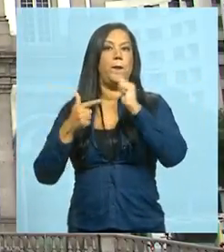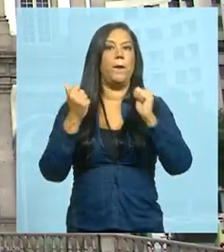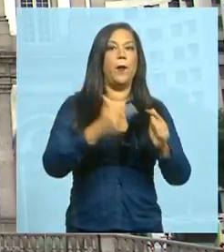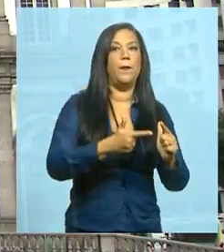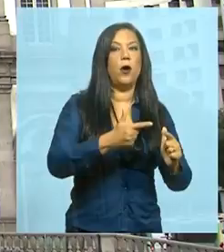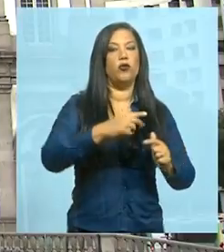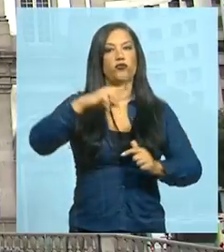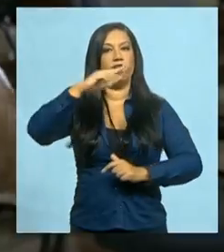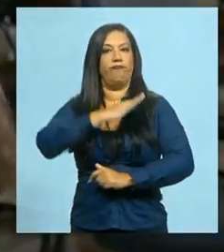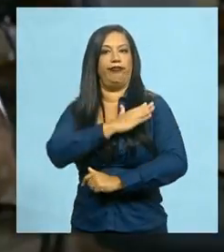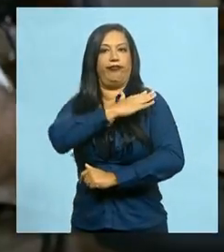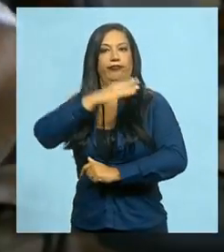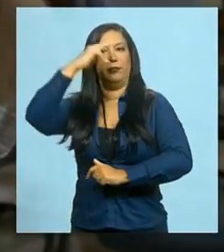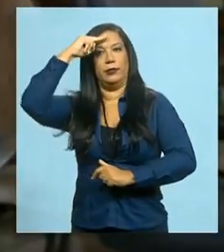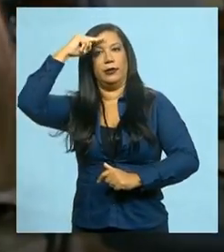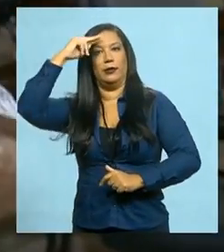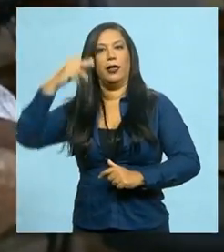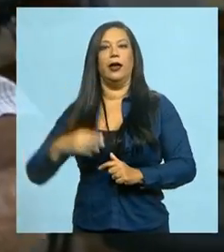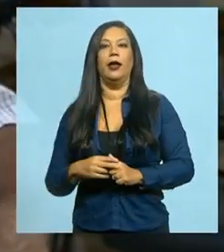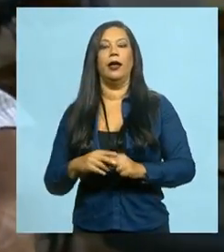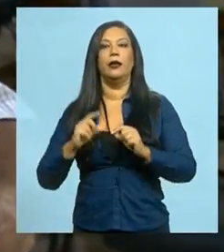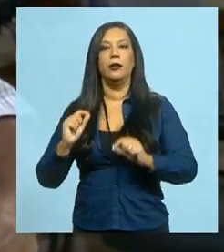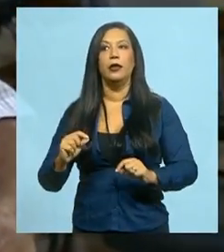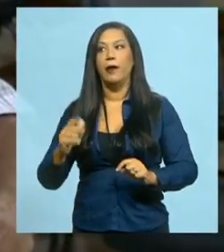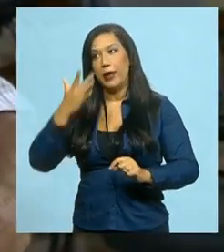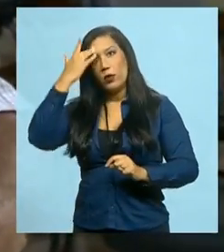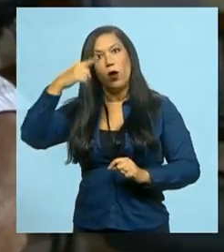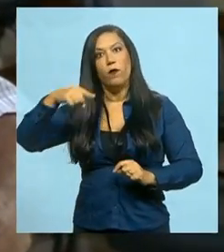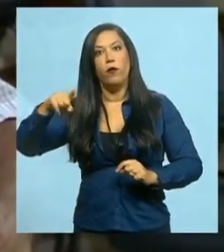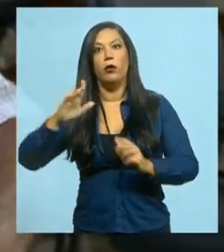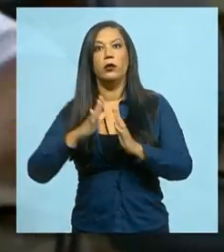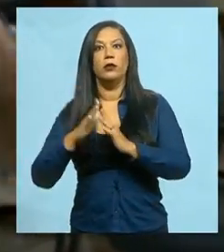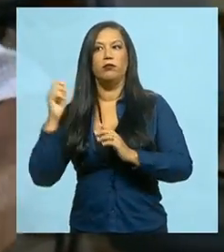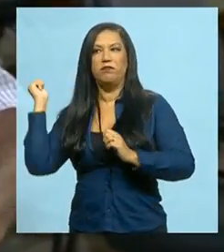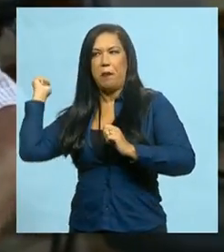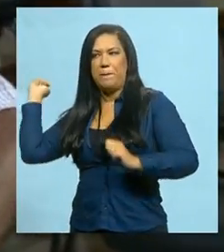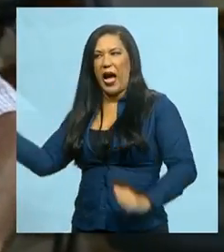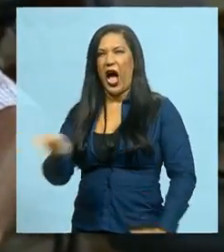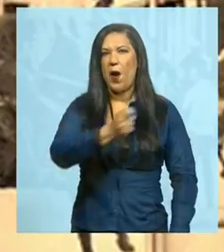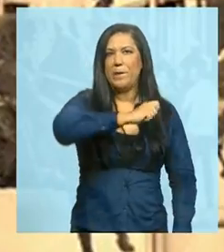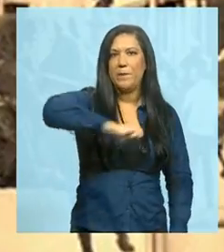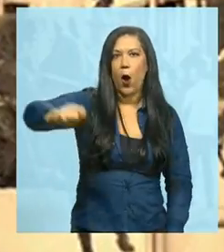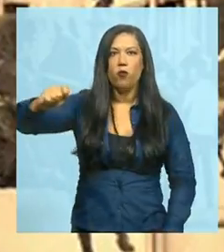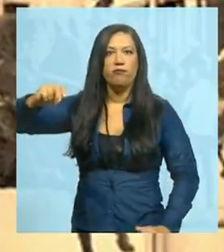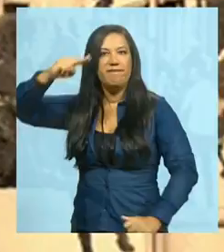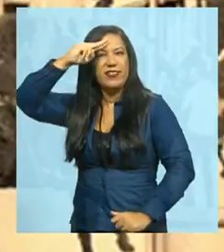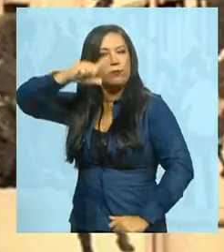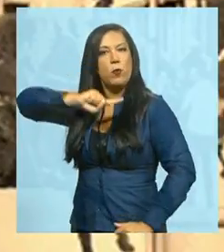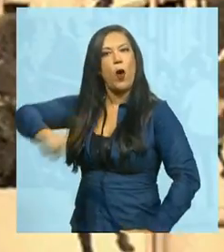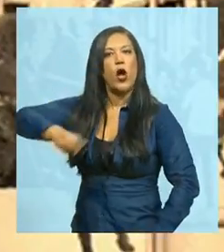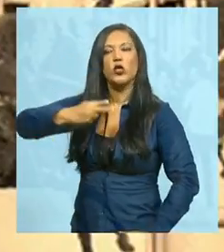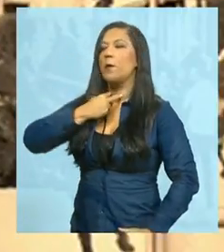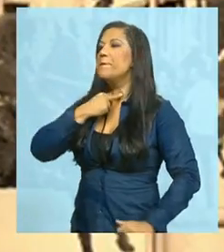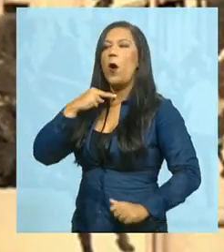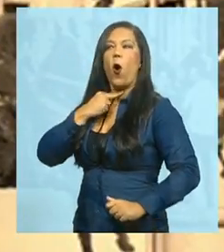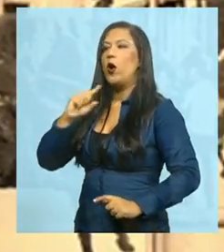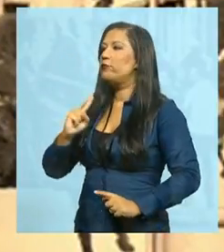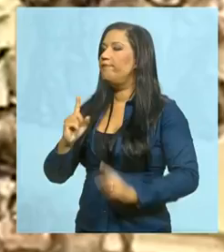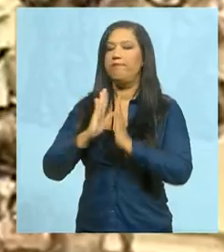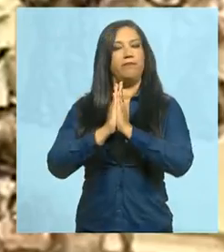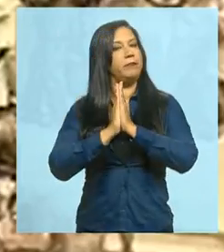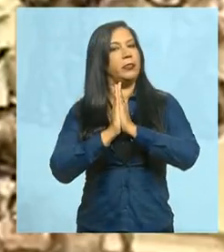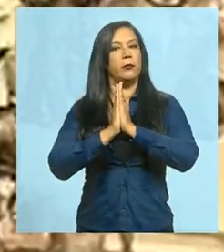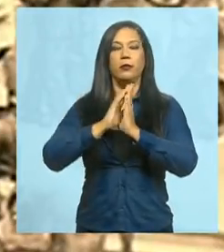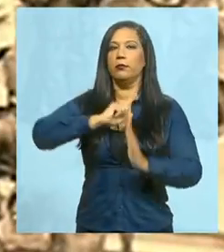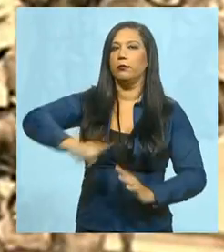cavalaria dos militares. Quem foi, foi massacrado com chibata da cavalaria